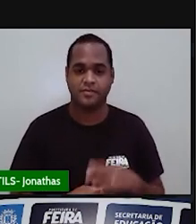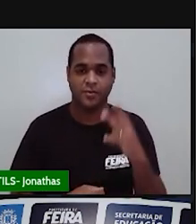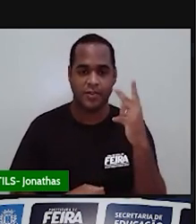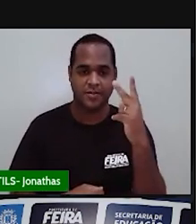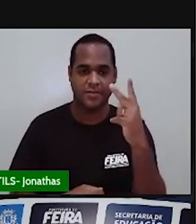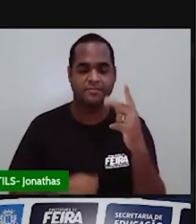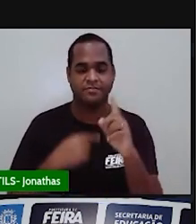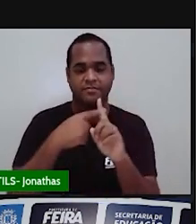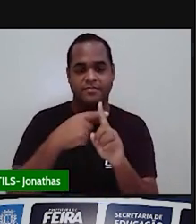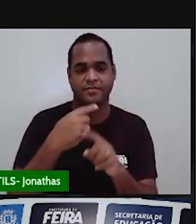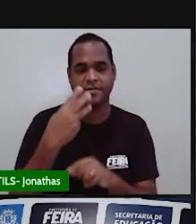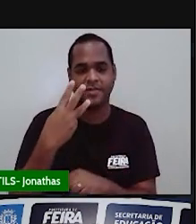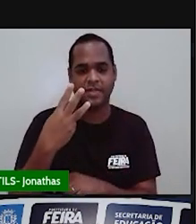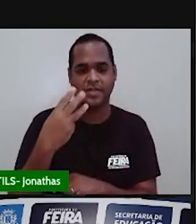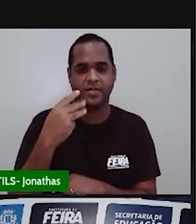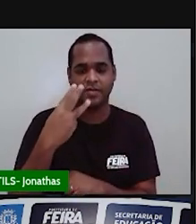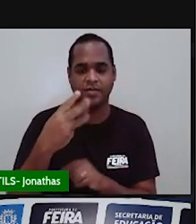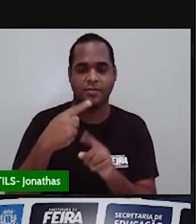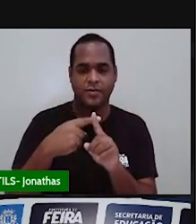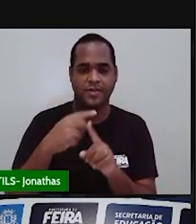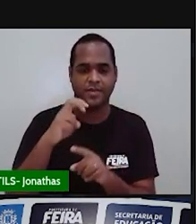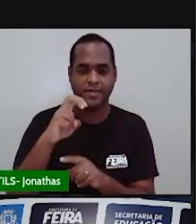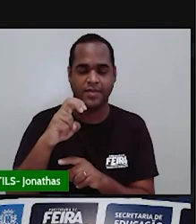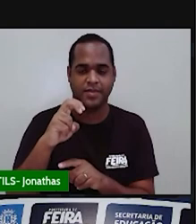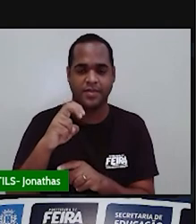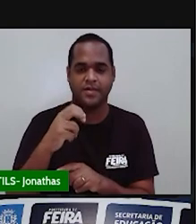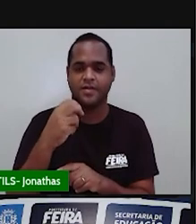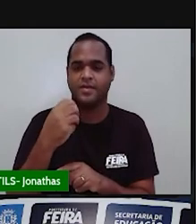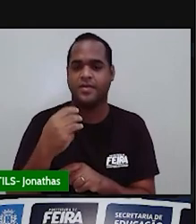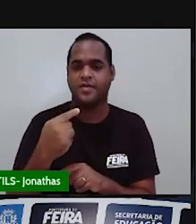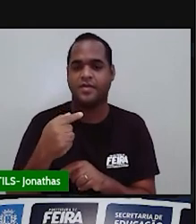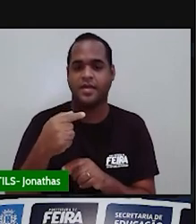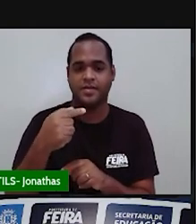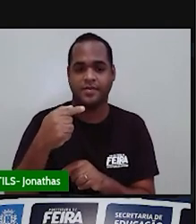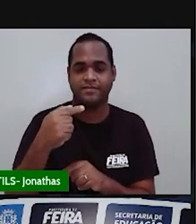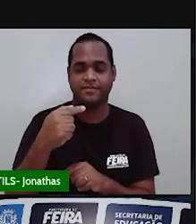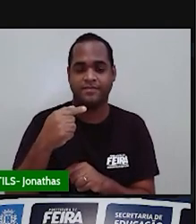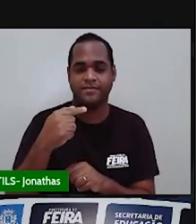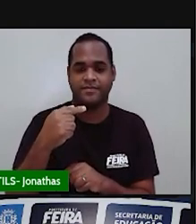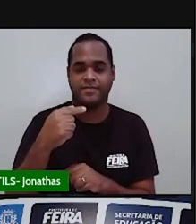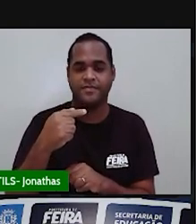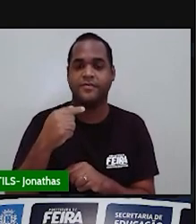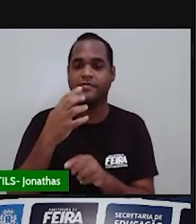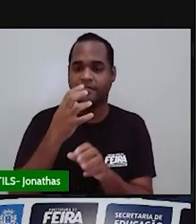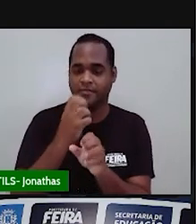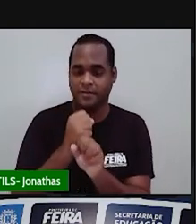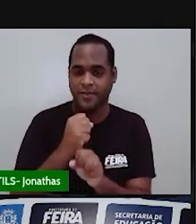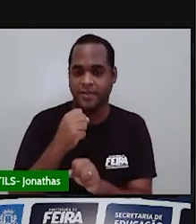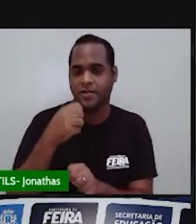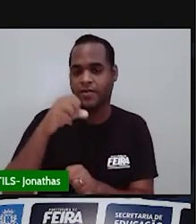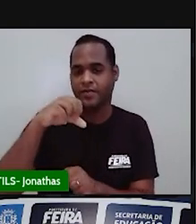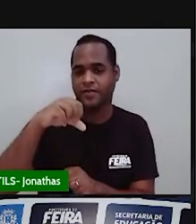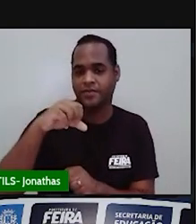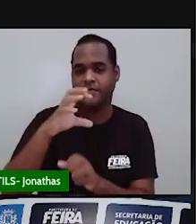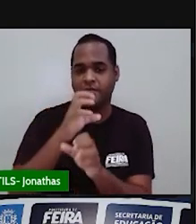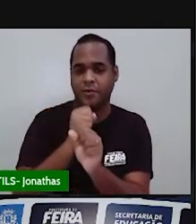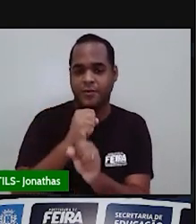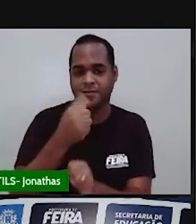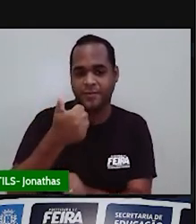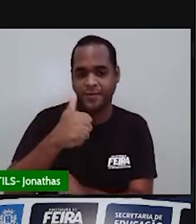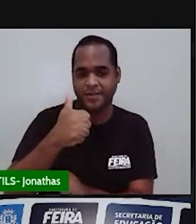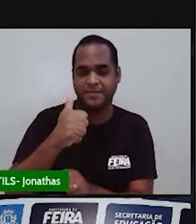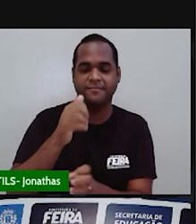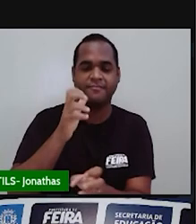mais 1 3 mais 2 5 mais 2 7 mais 2 9 mais 2 11